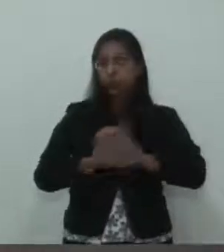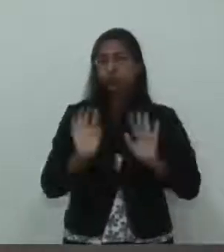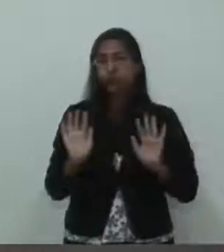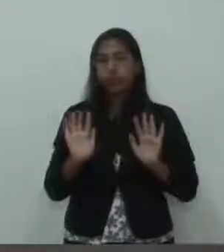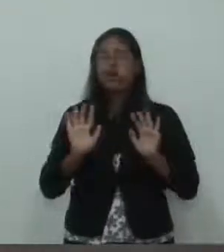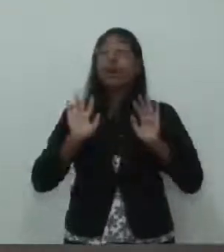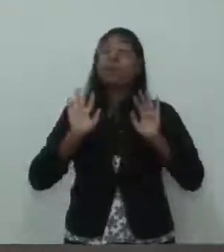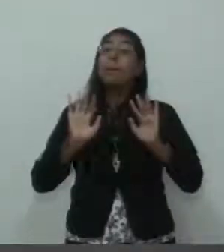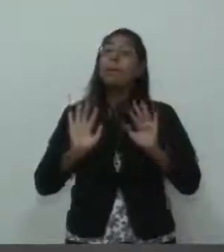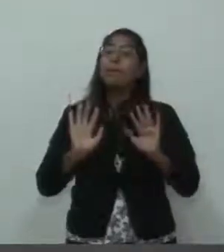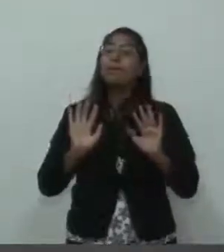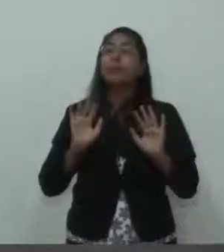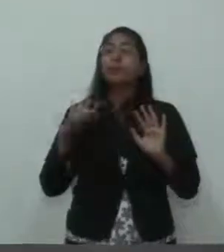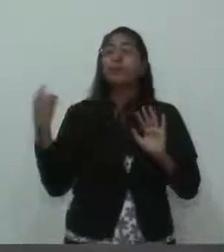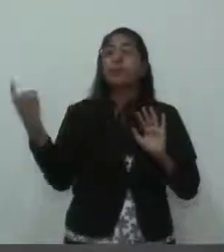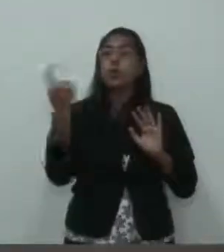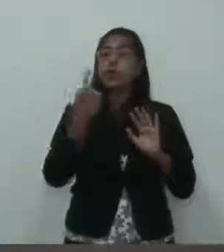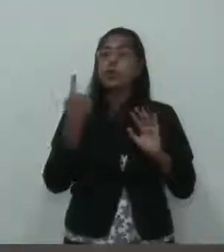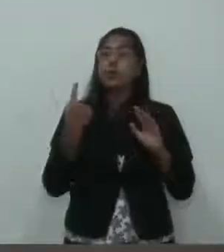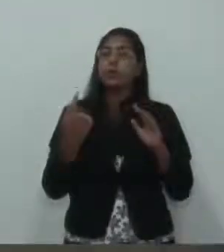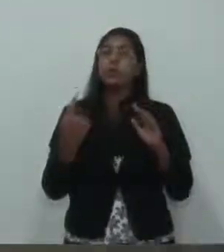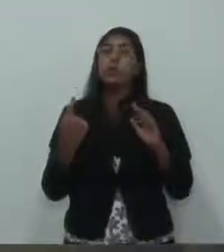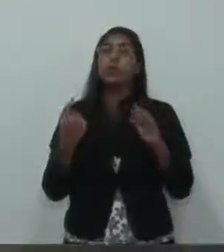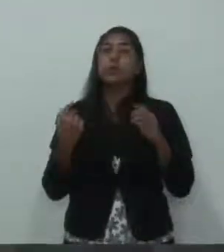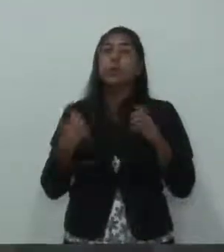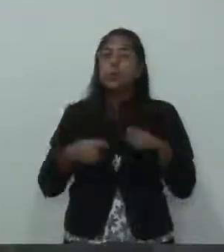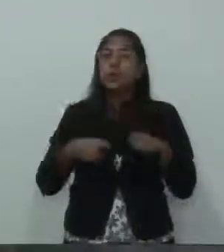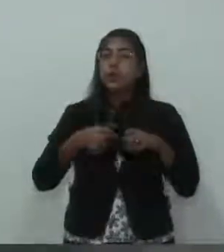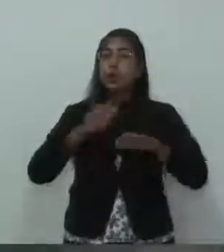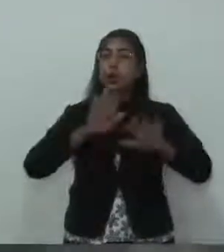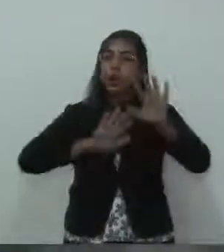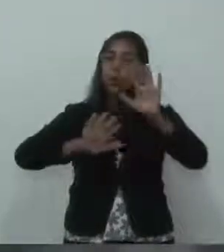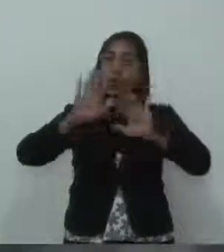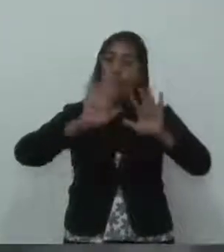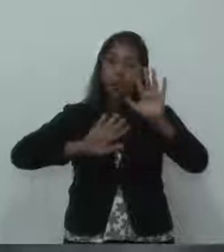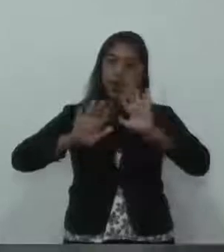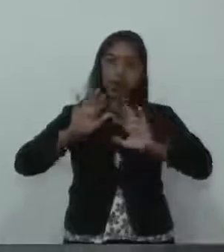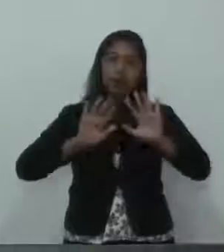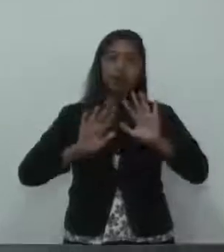gente deve, em tudo, ter cautela e ponderação.